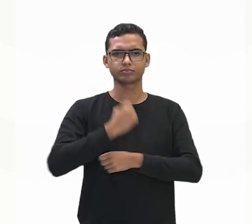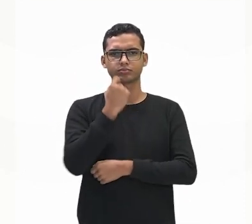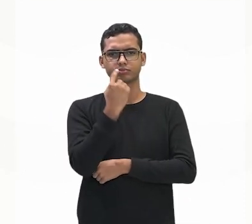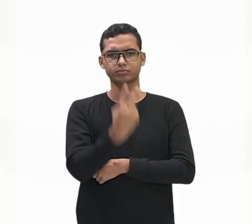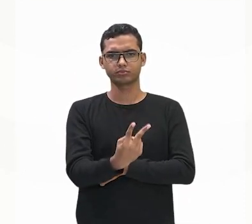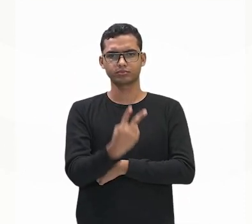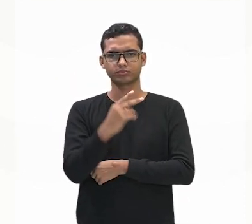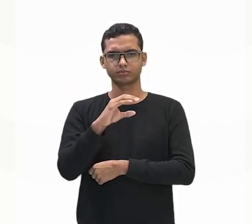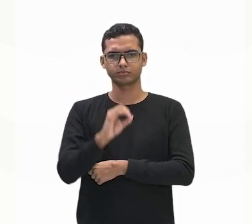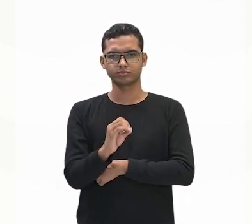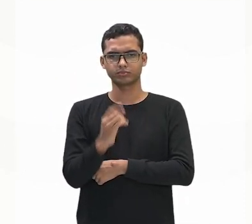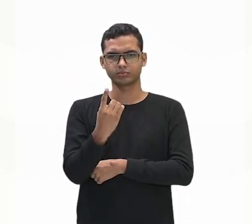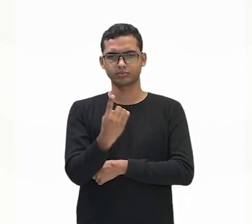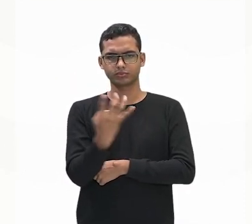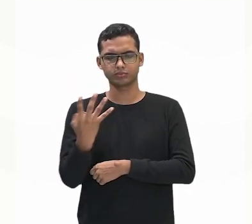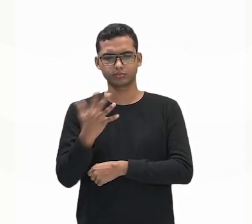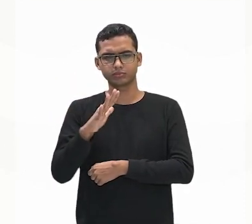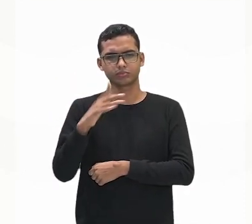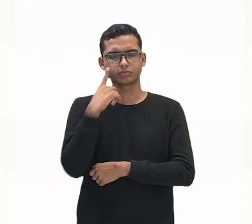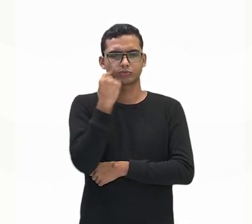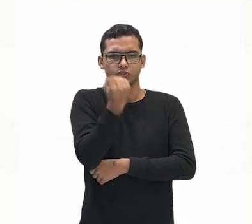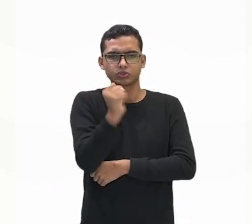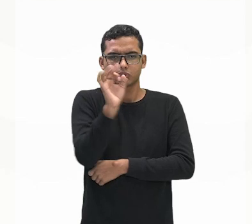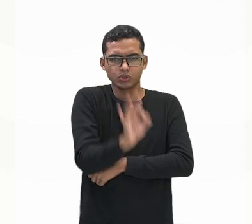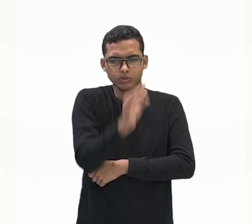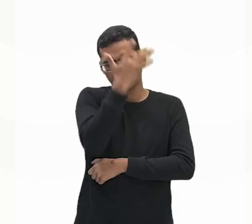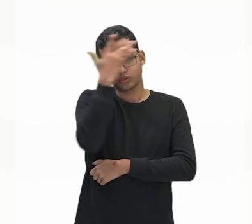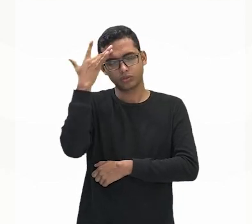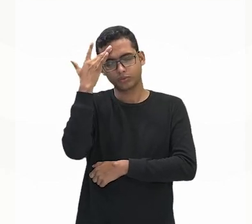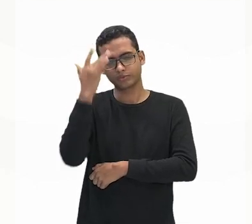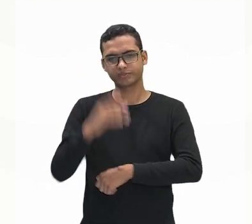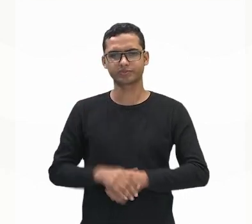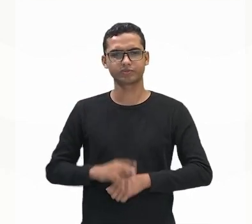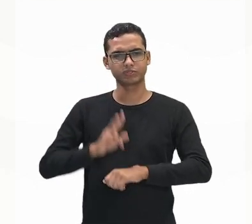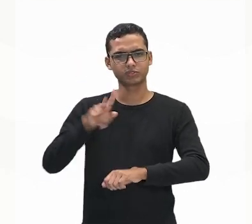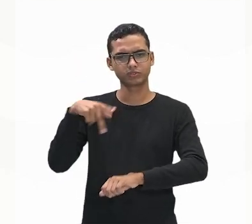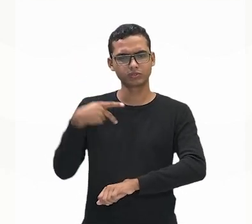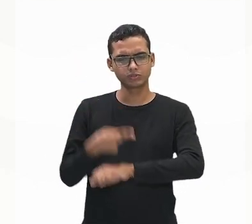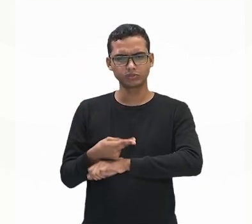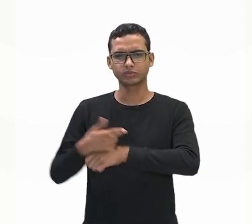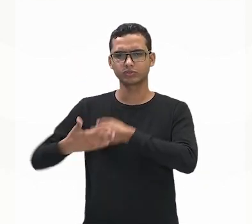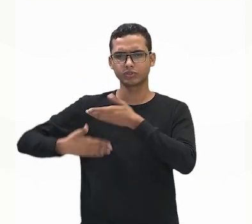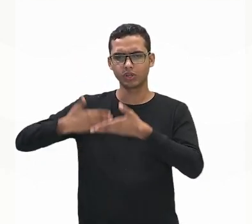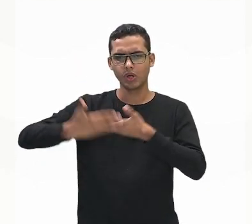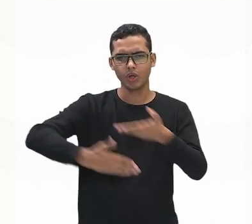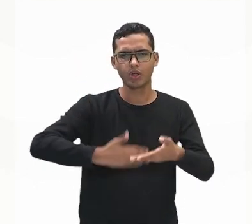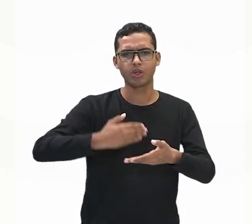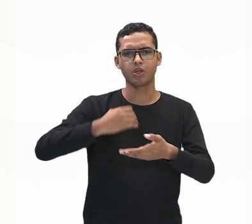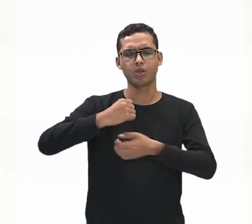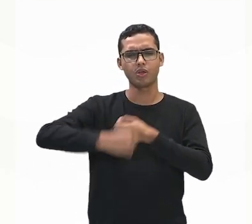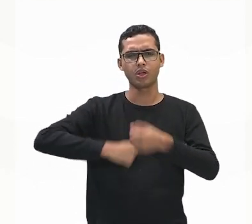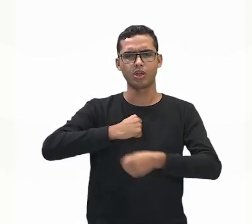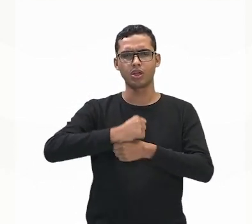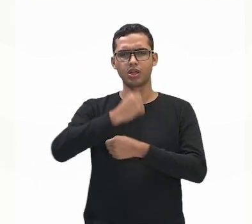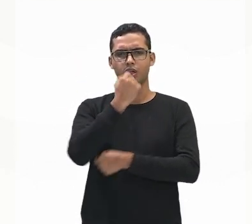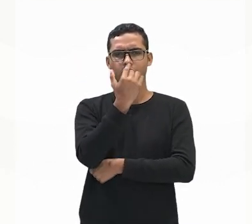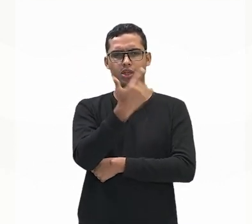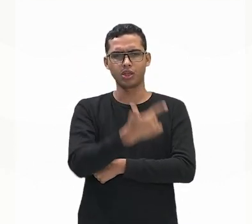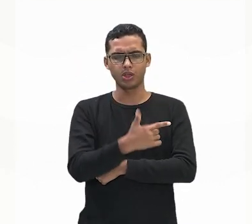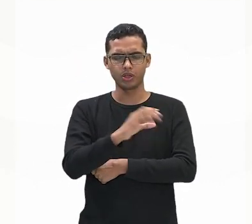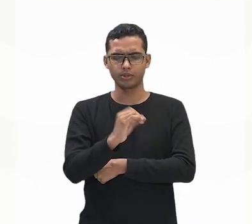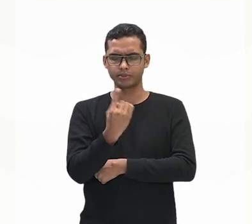pessoas no território brasileiro. E depois aí, 2015, 2016, 2017, a gente observa aí o